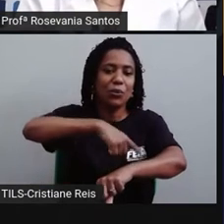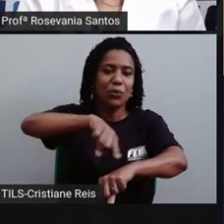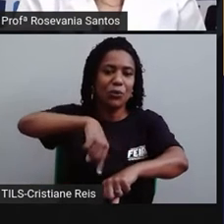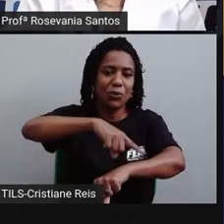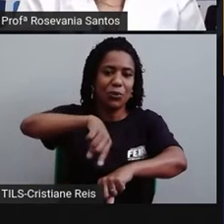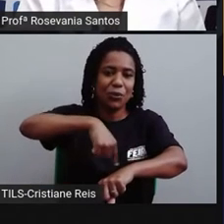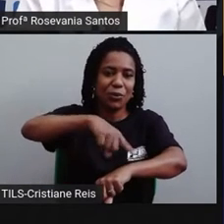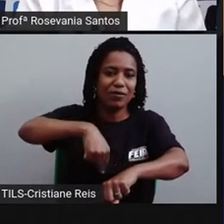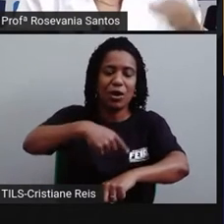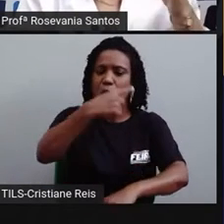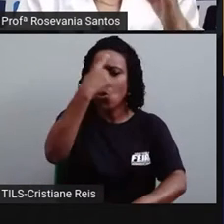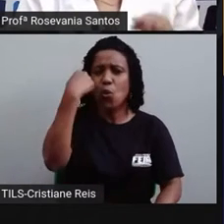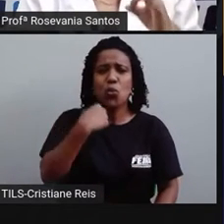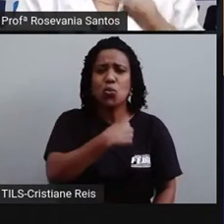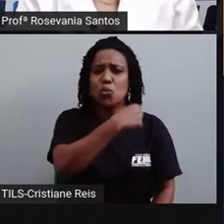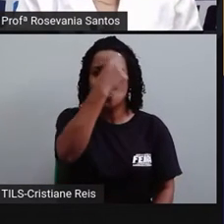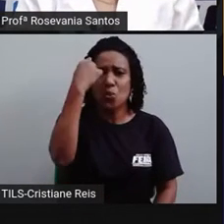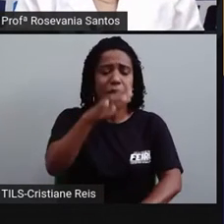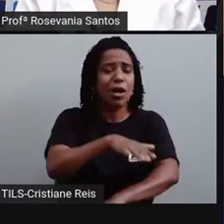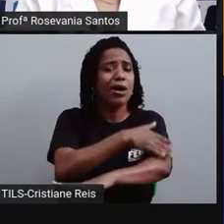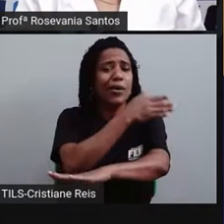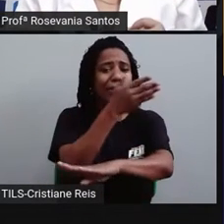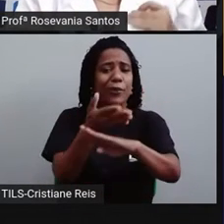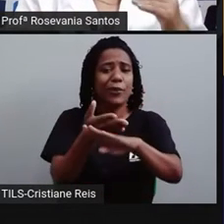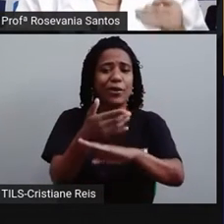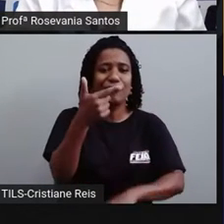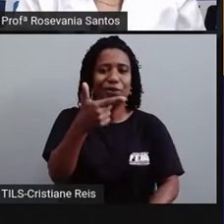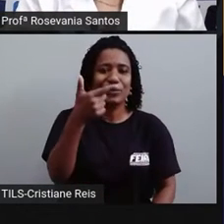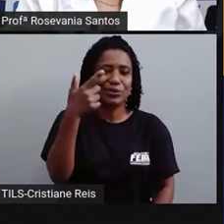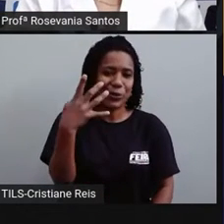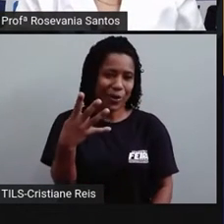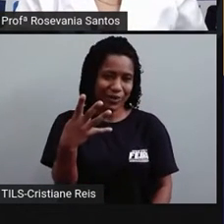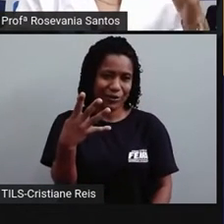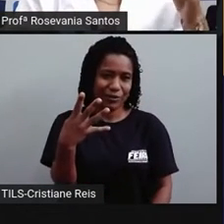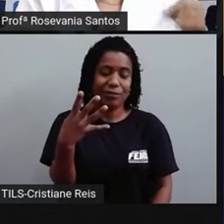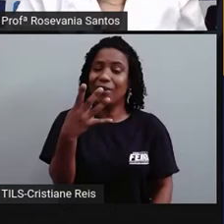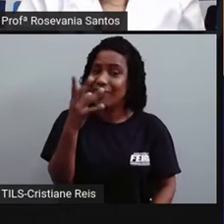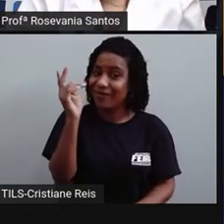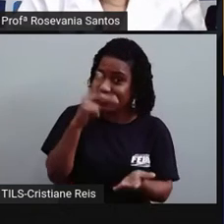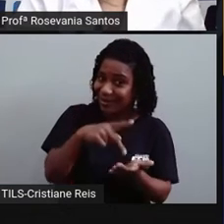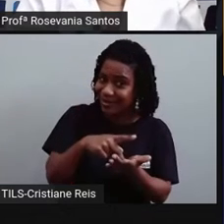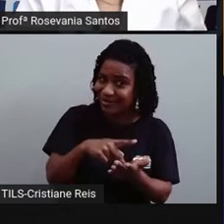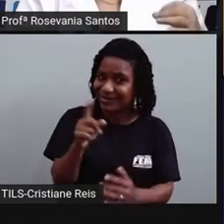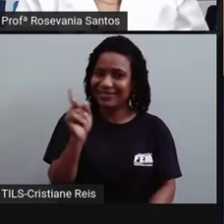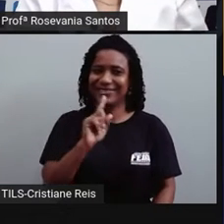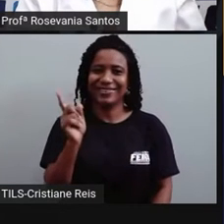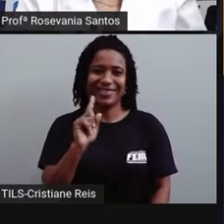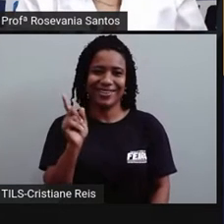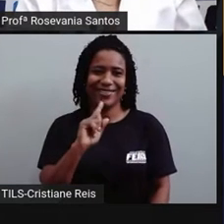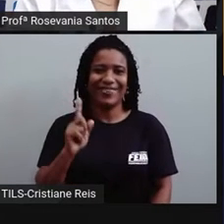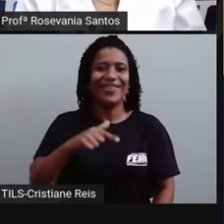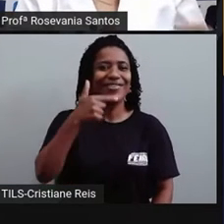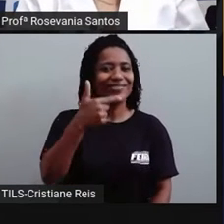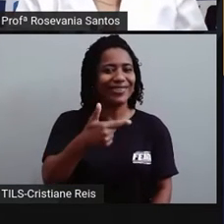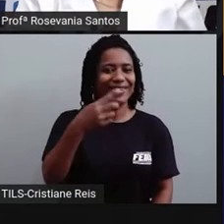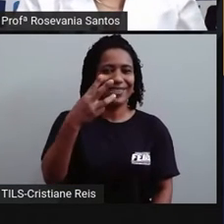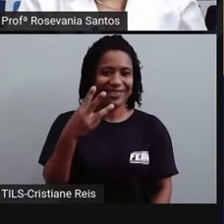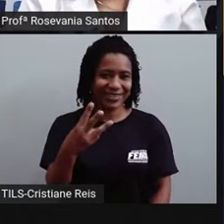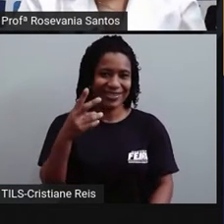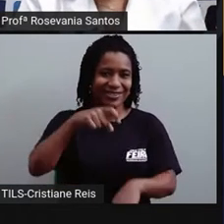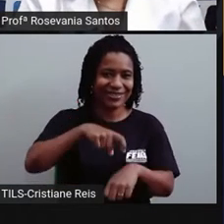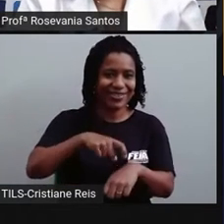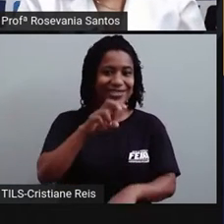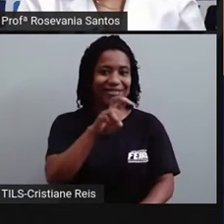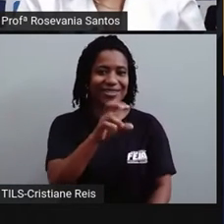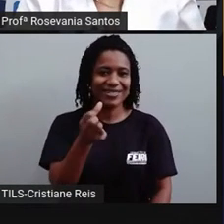24 horas. Mas, na realidade, ele dura 23 horas, 56 minutos, 4 segundos e 9